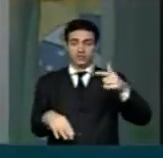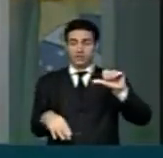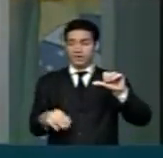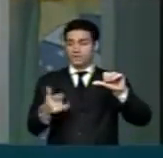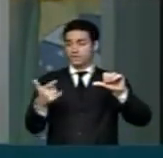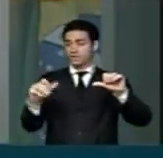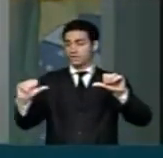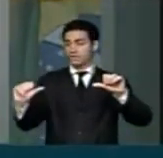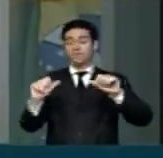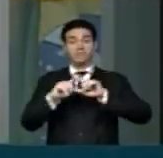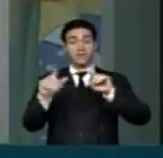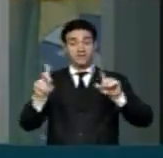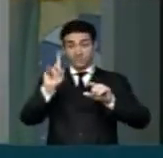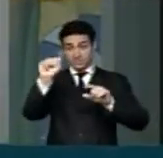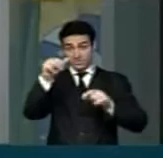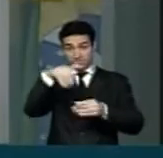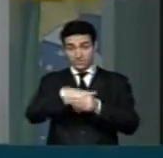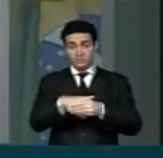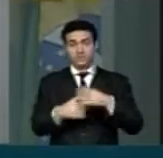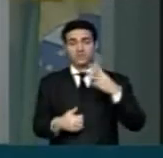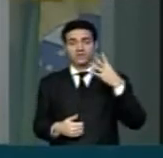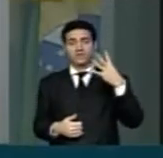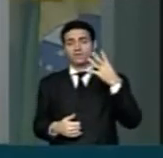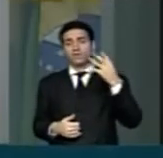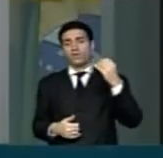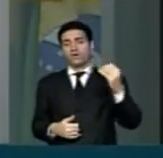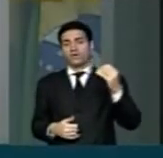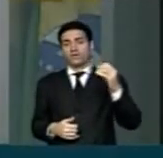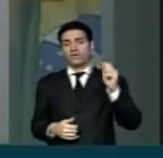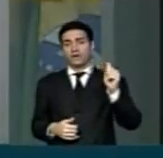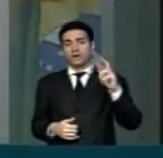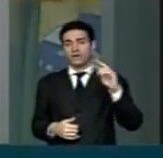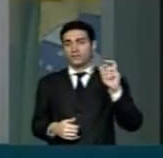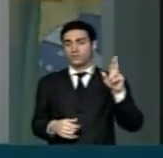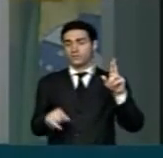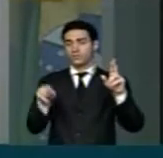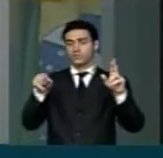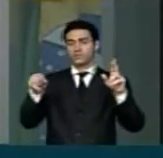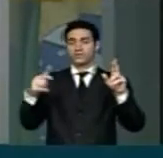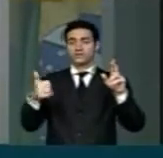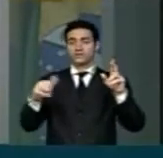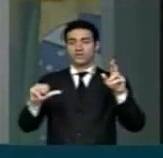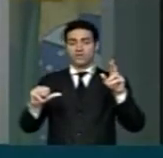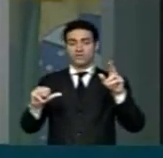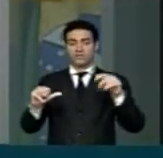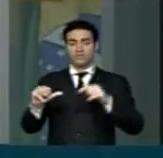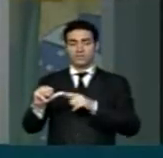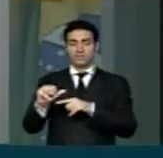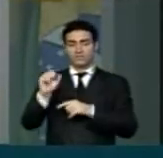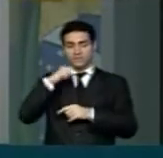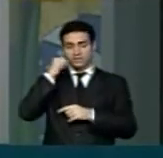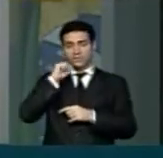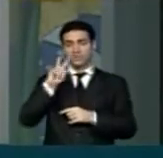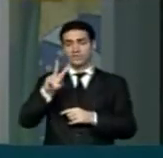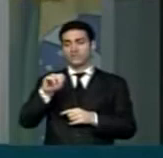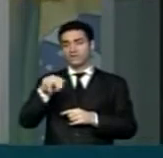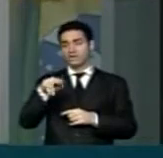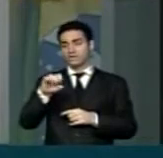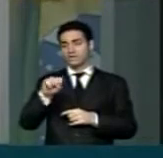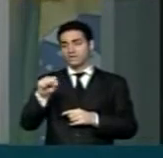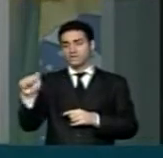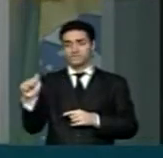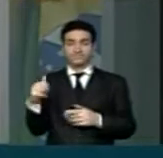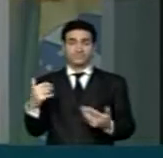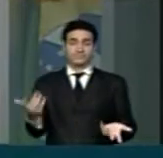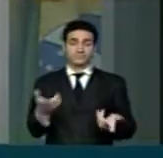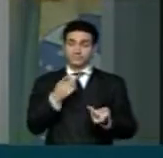e no dia da eleição, deu 40, Arthur Virgílio, 19 para a senadora Vanessa. Eu